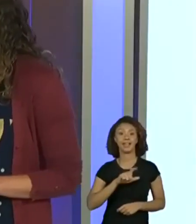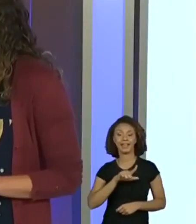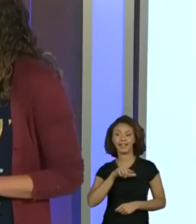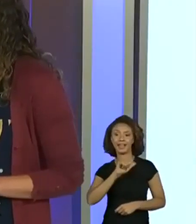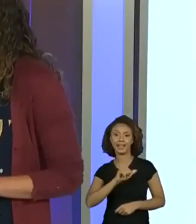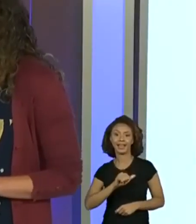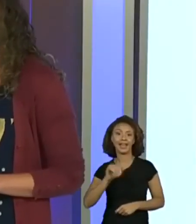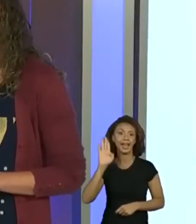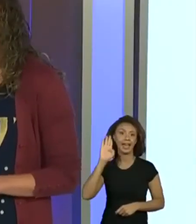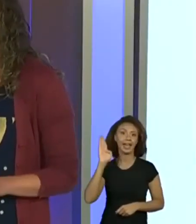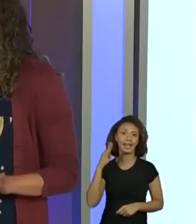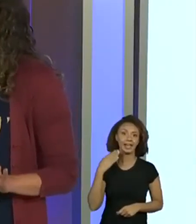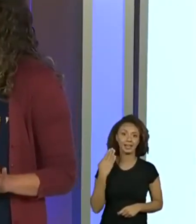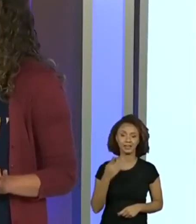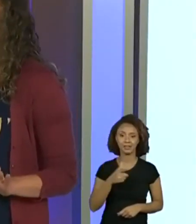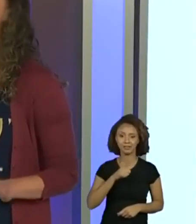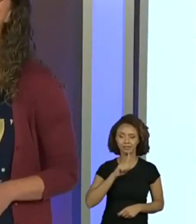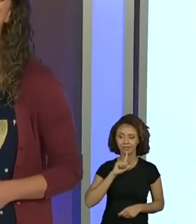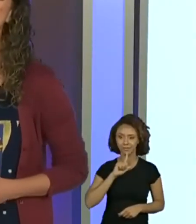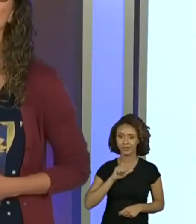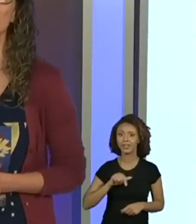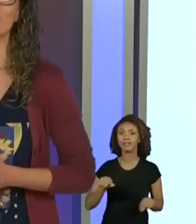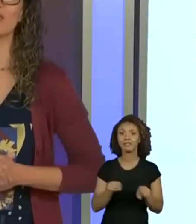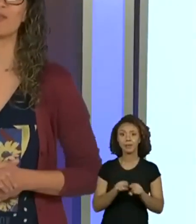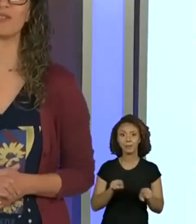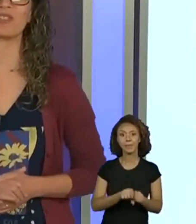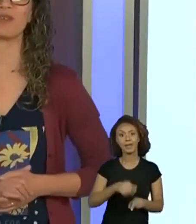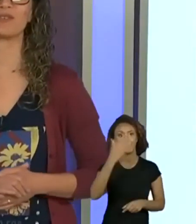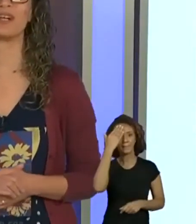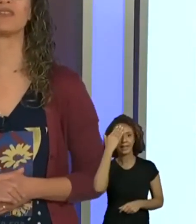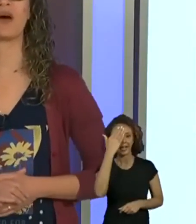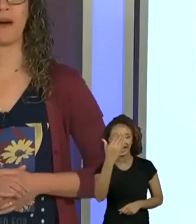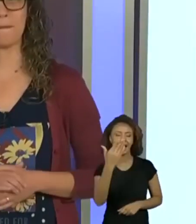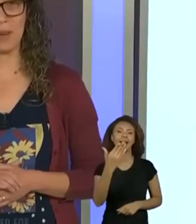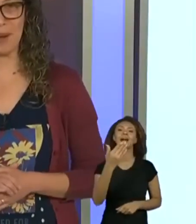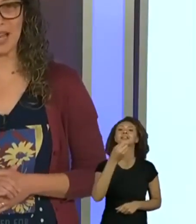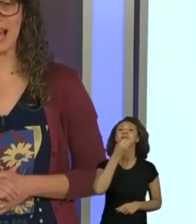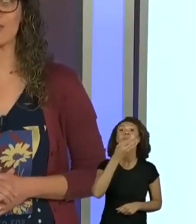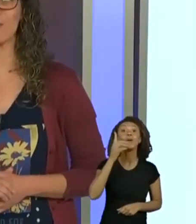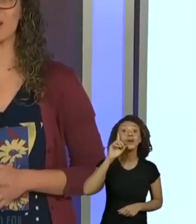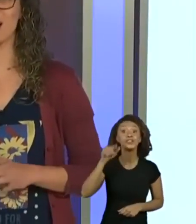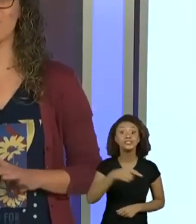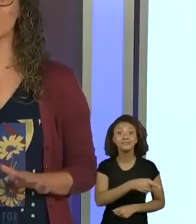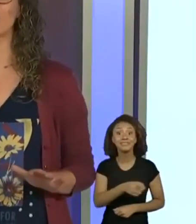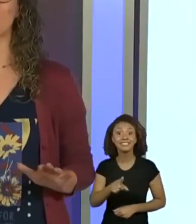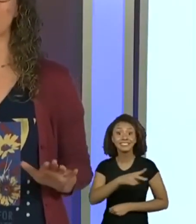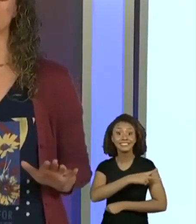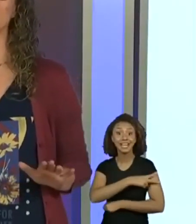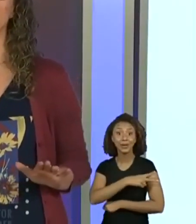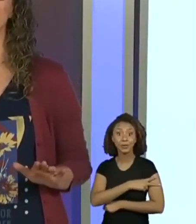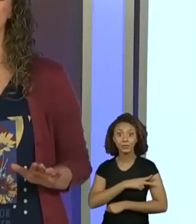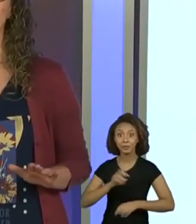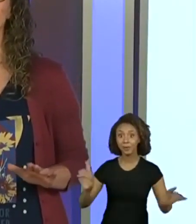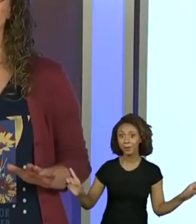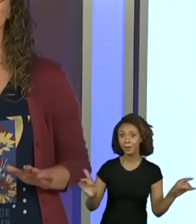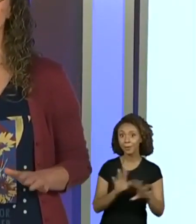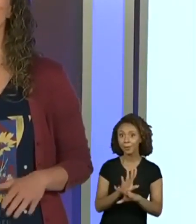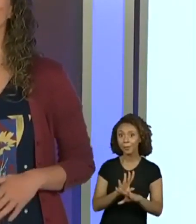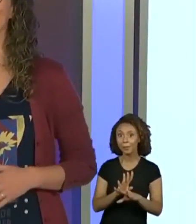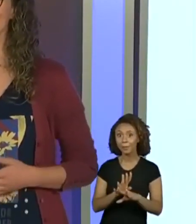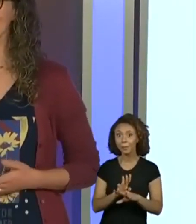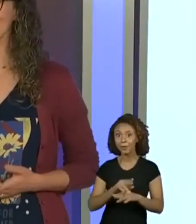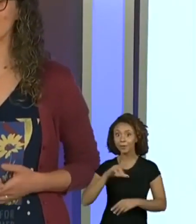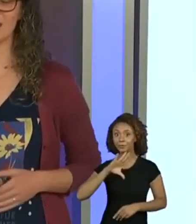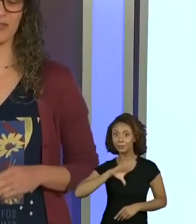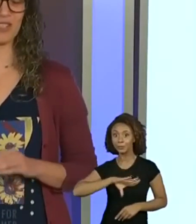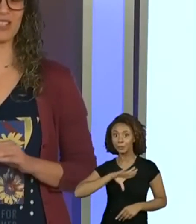Bom dia, professora Ana Paula. Olha, eu que sempre agradeço. Bom dia, turma do segundo ano, preparados para essa aula de língua portuguesa com quadrinhas.